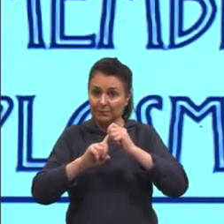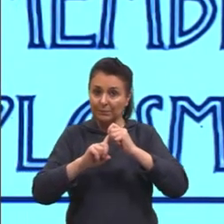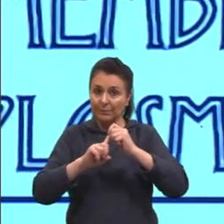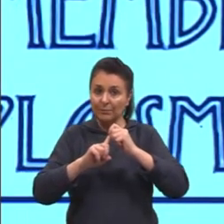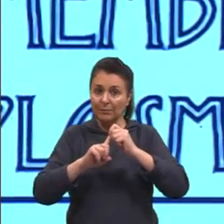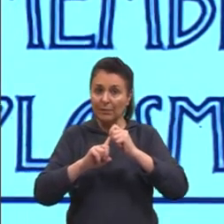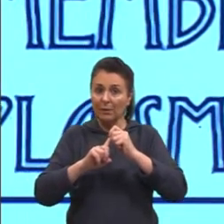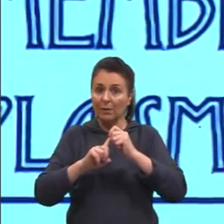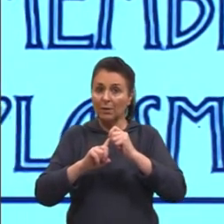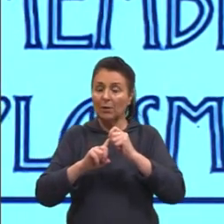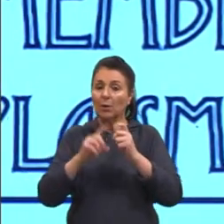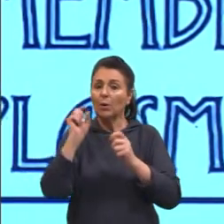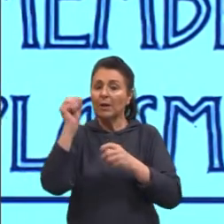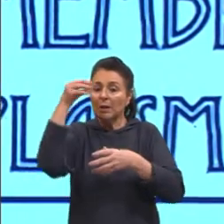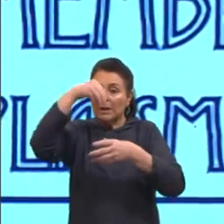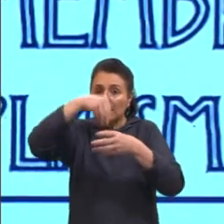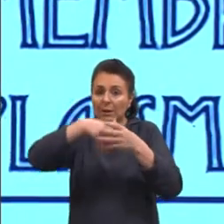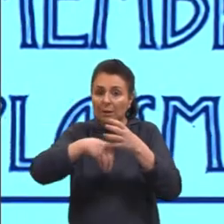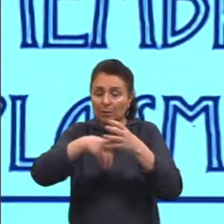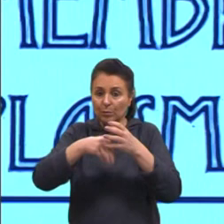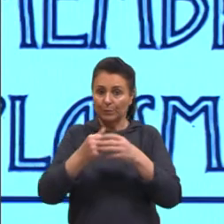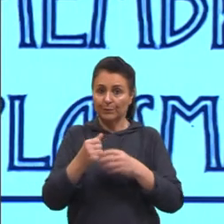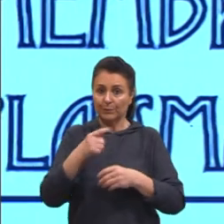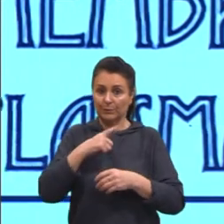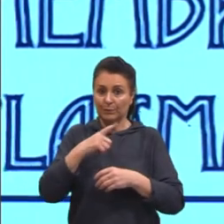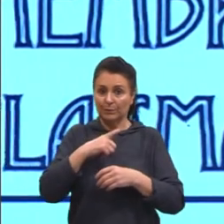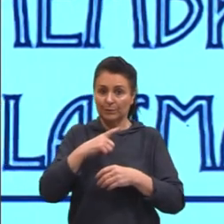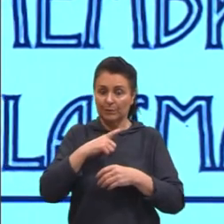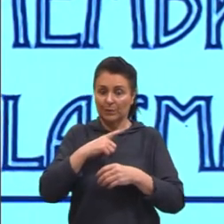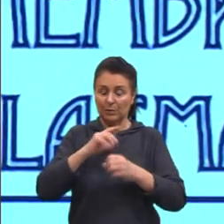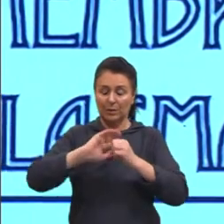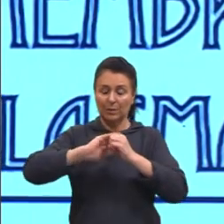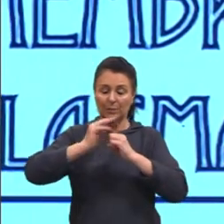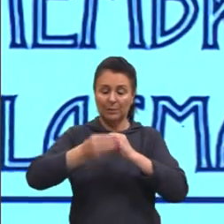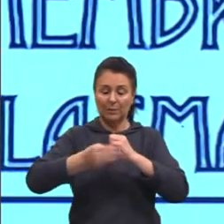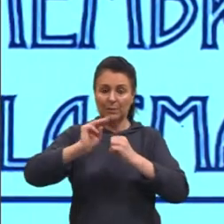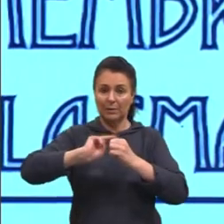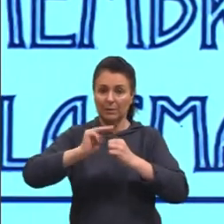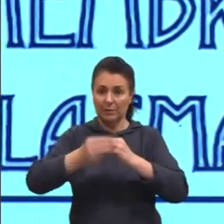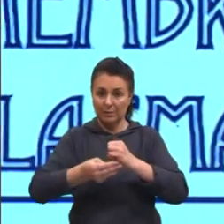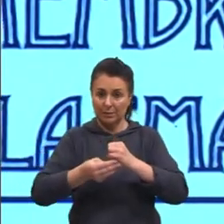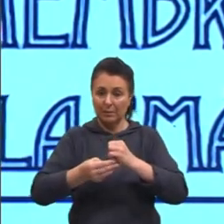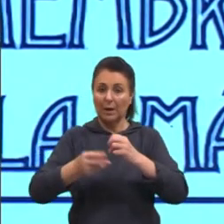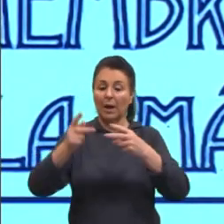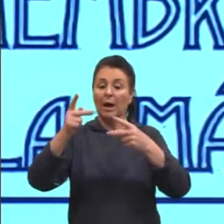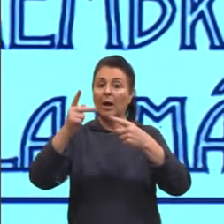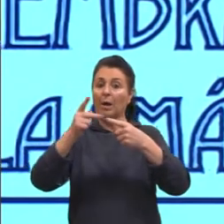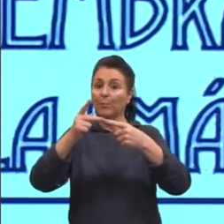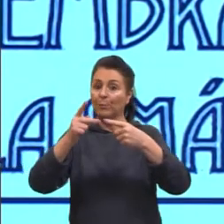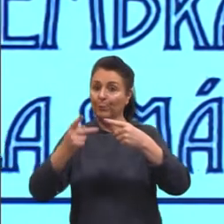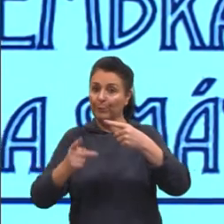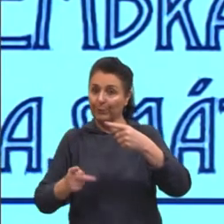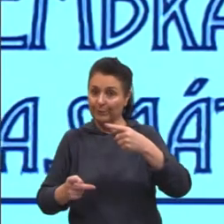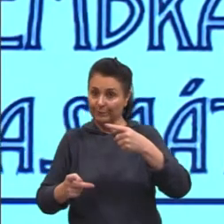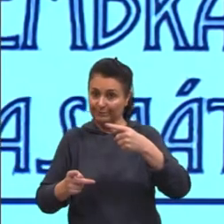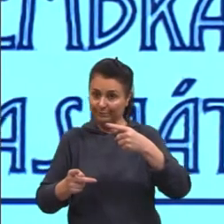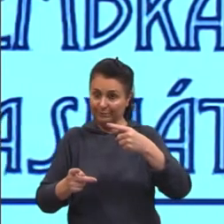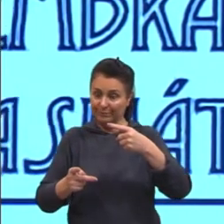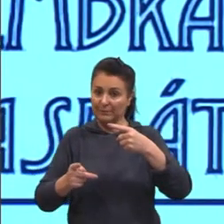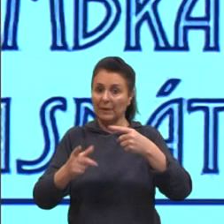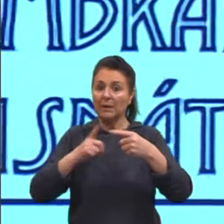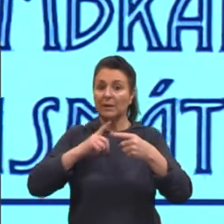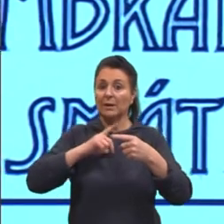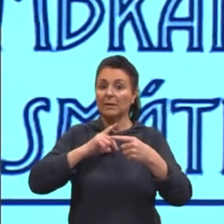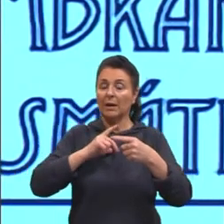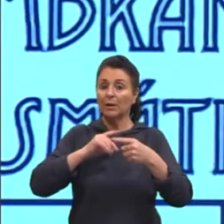Aqui, composição. A composição da membrana plasmática. Proteínas, as integrais e as